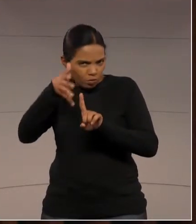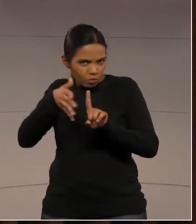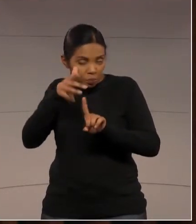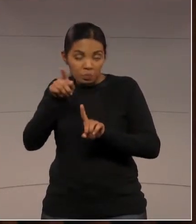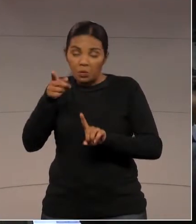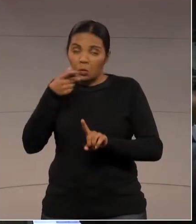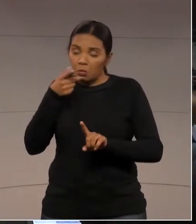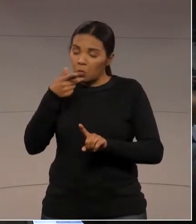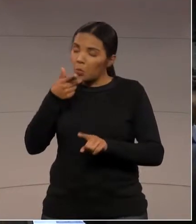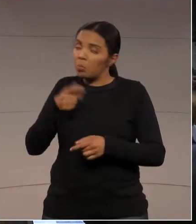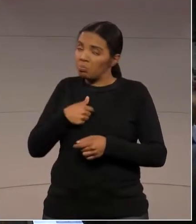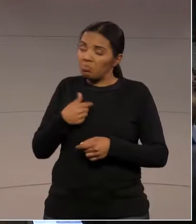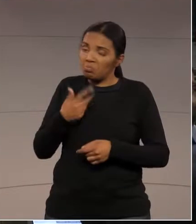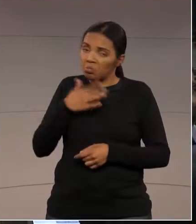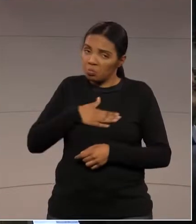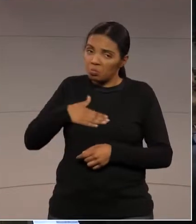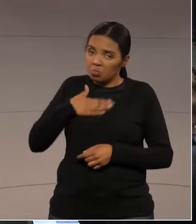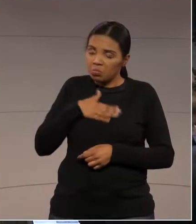muito feliz